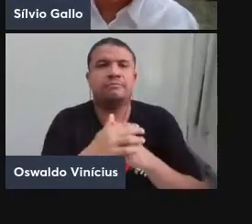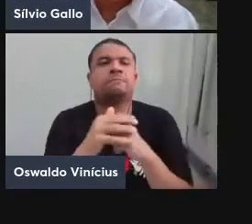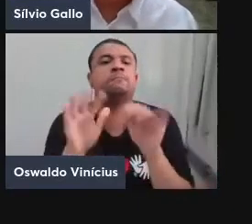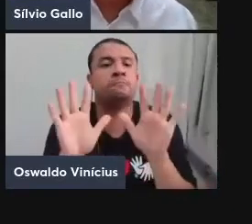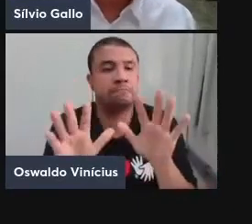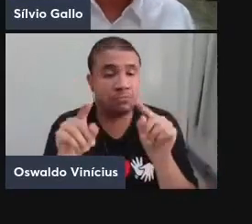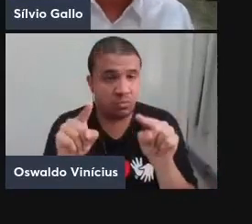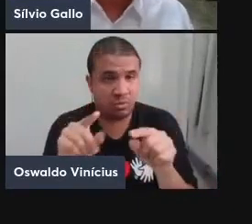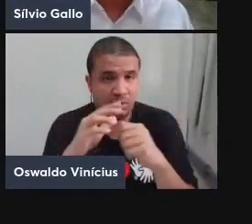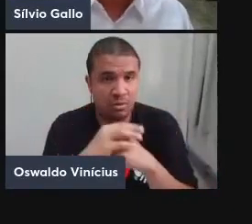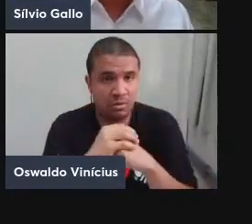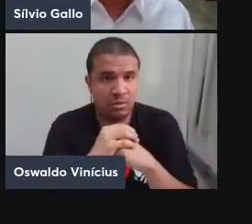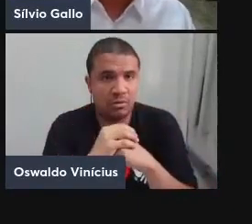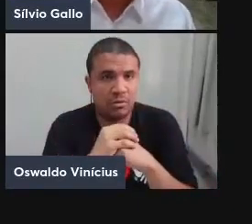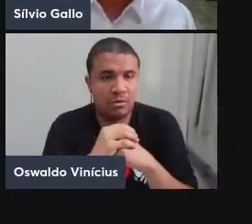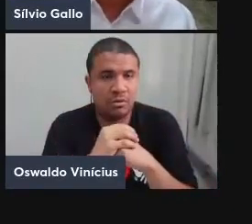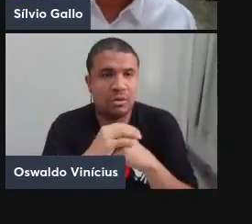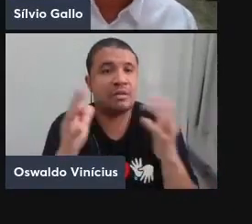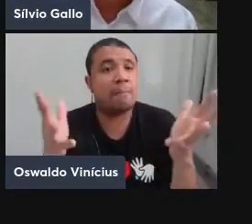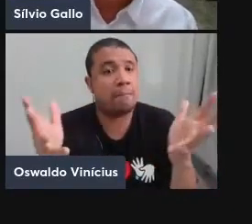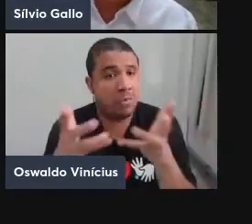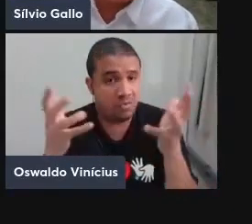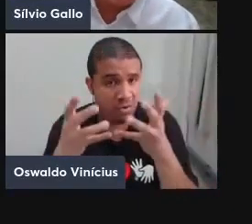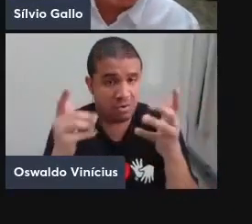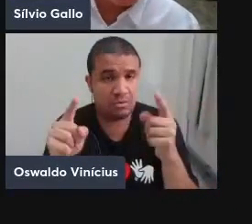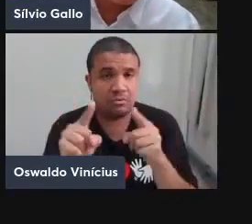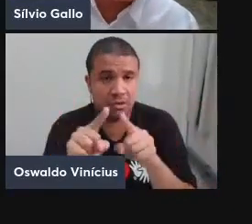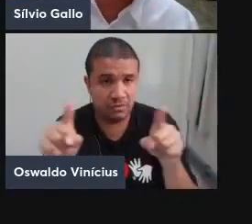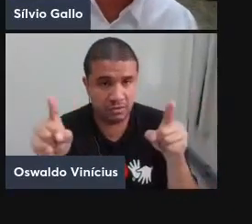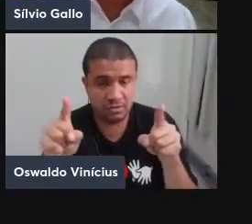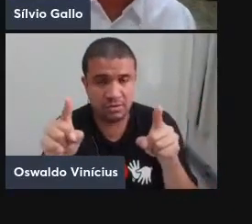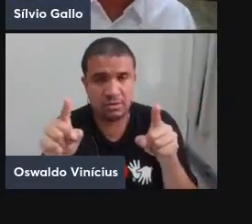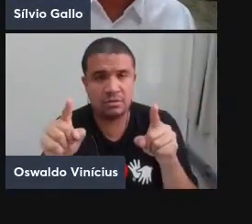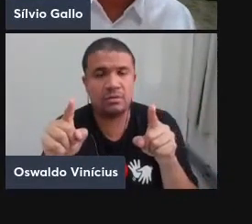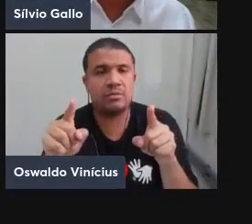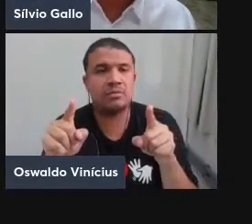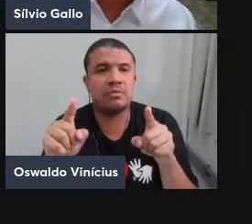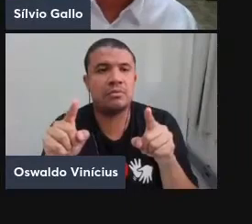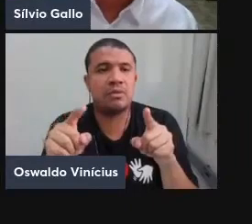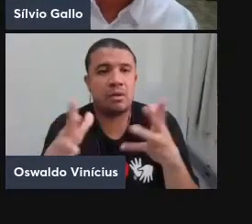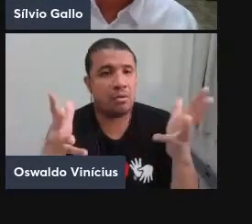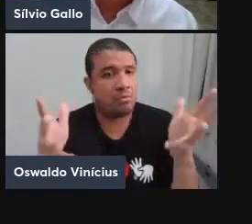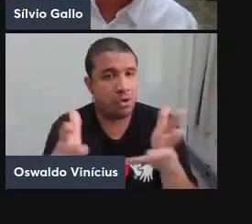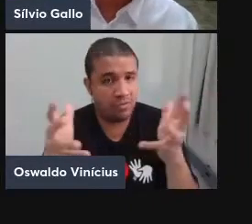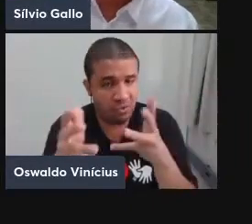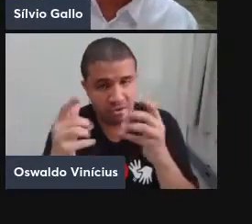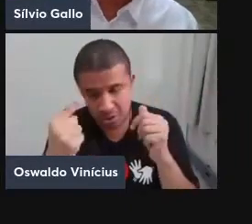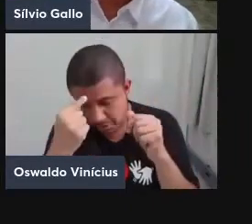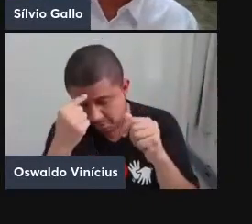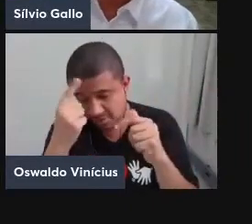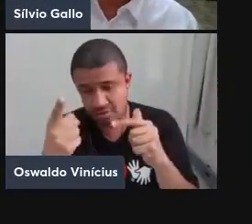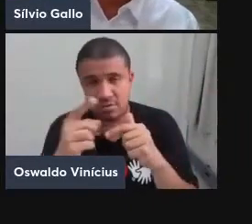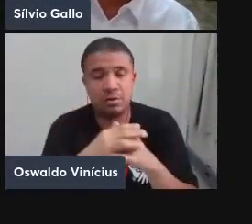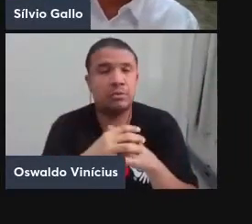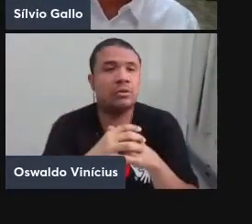fica aí essa provocação para vocês, que eu espero que seja uma provocação ao pensamento,